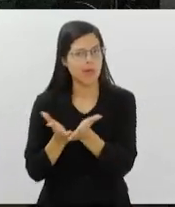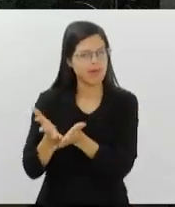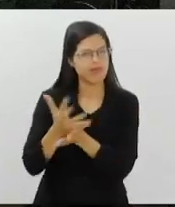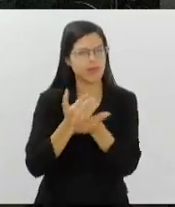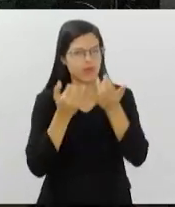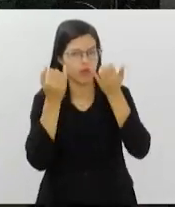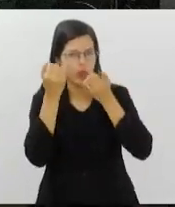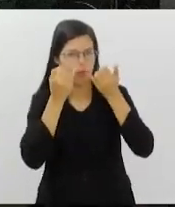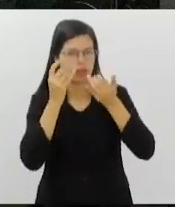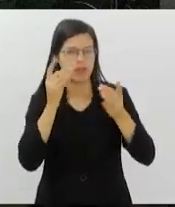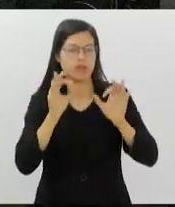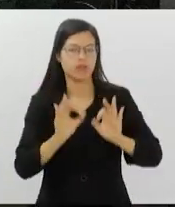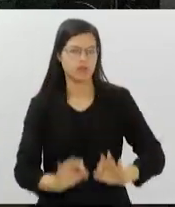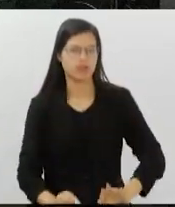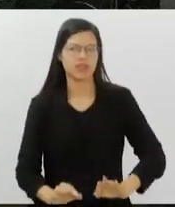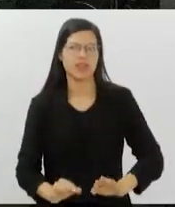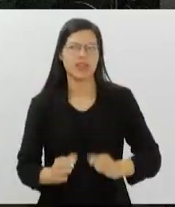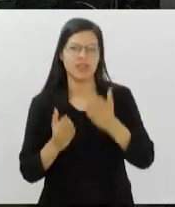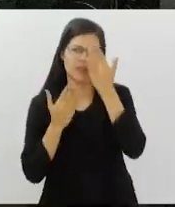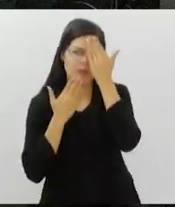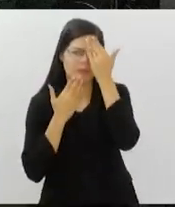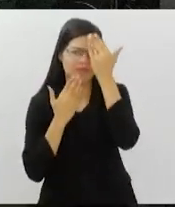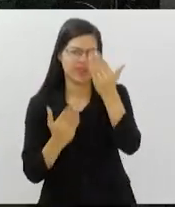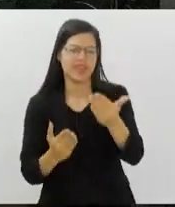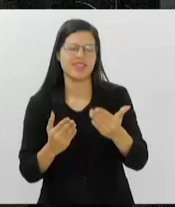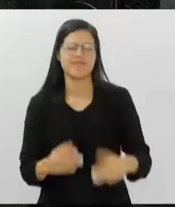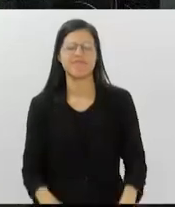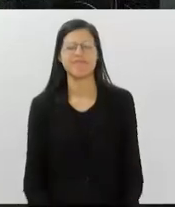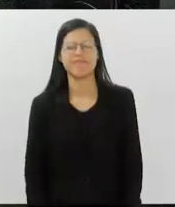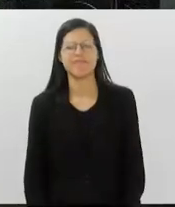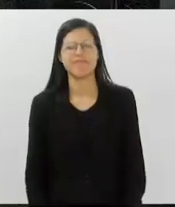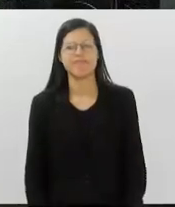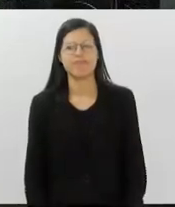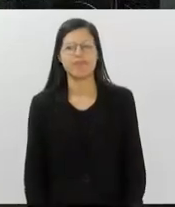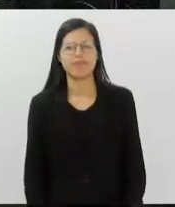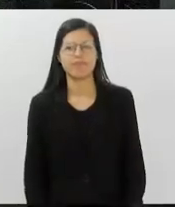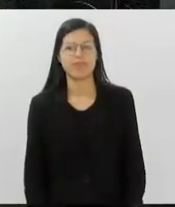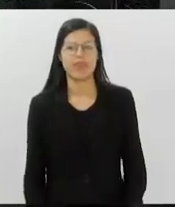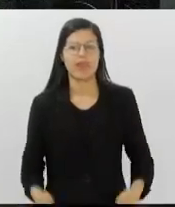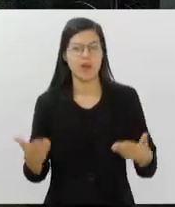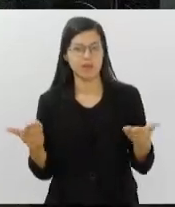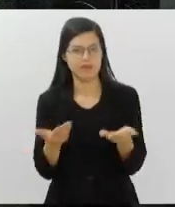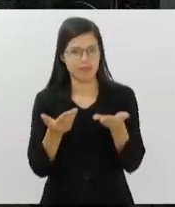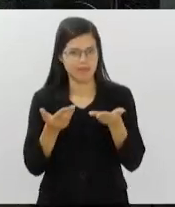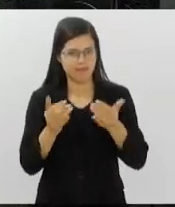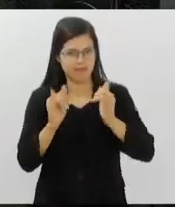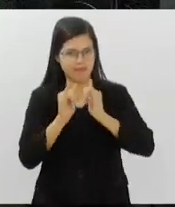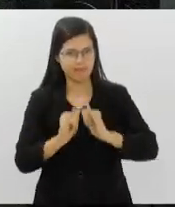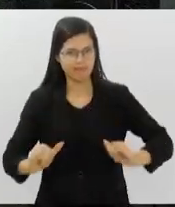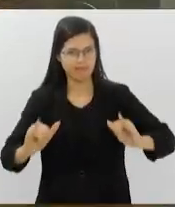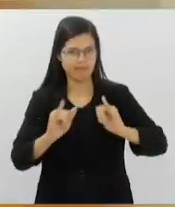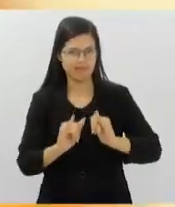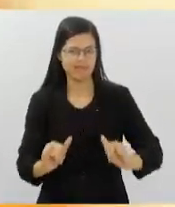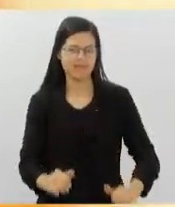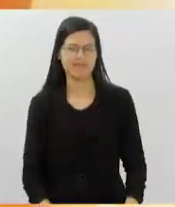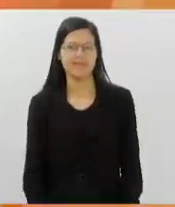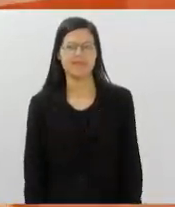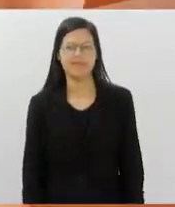ficar caindo em fake news. Obrigado, agradece aí a nossa entrevistada. E vamos ao nosso giro de notícias de hoje.